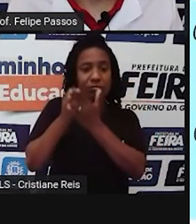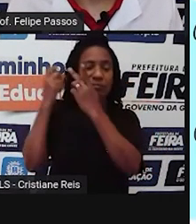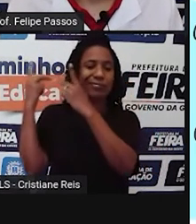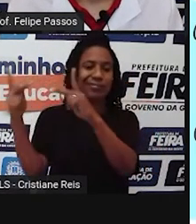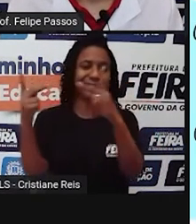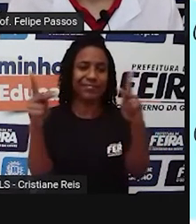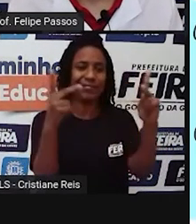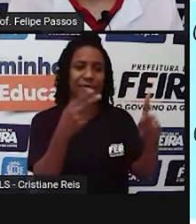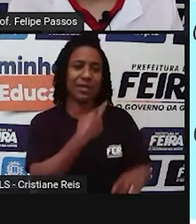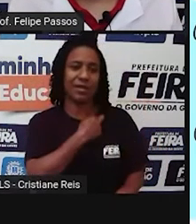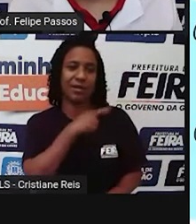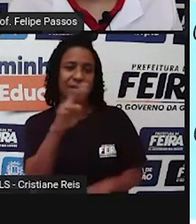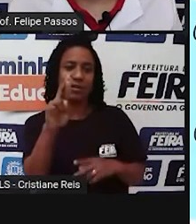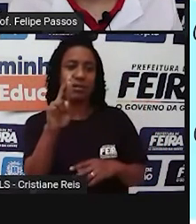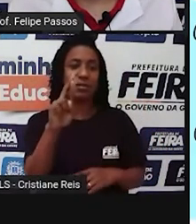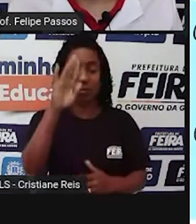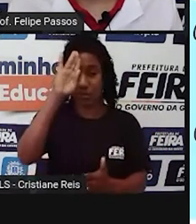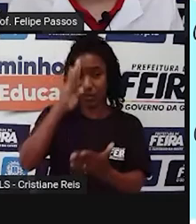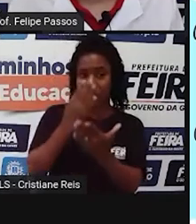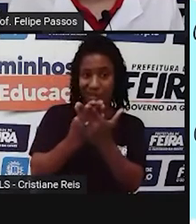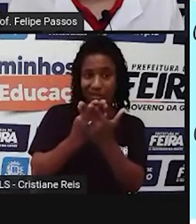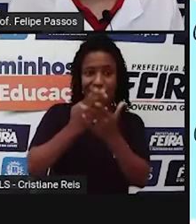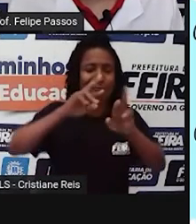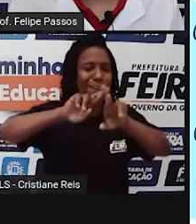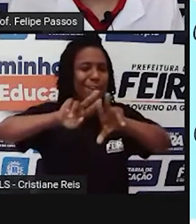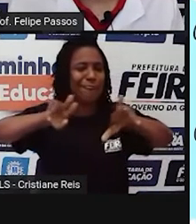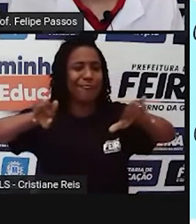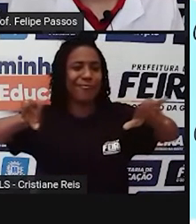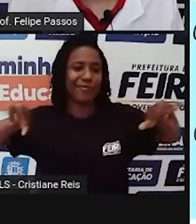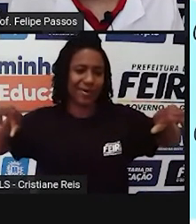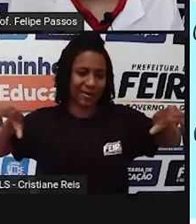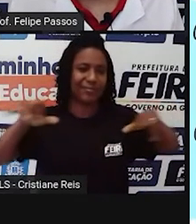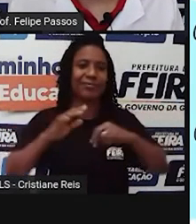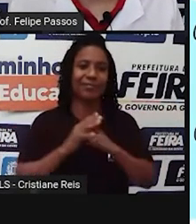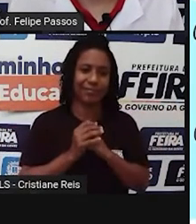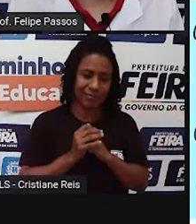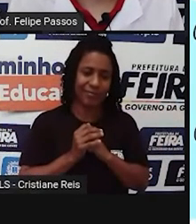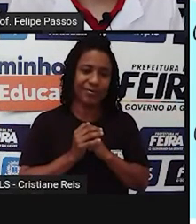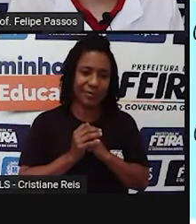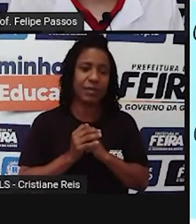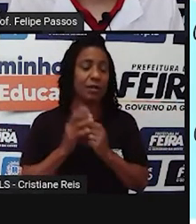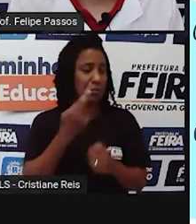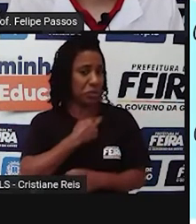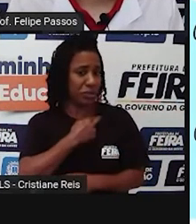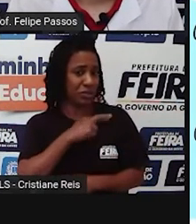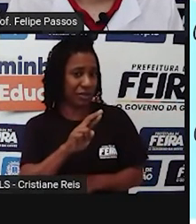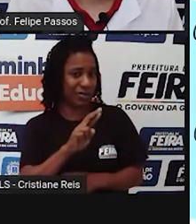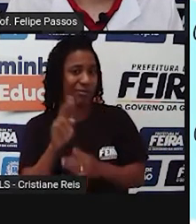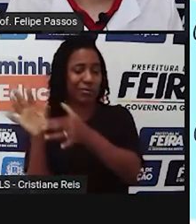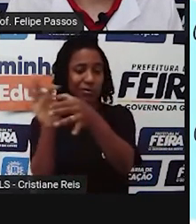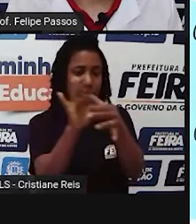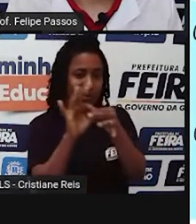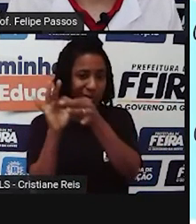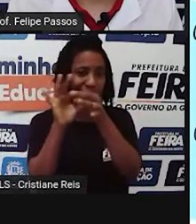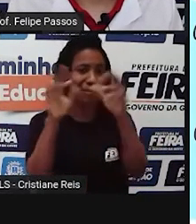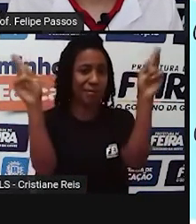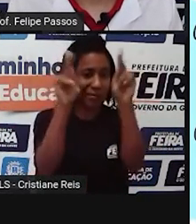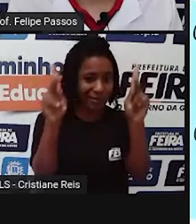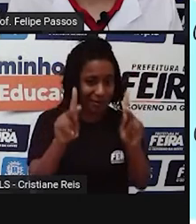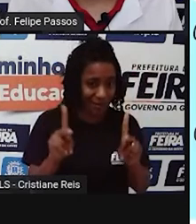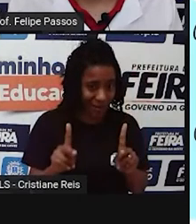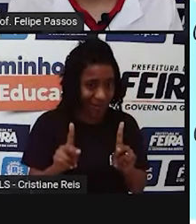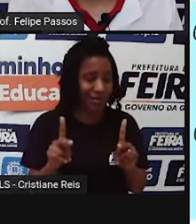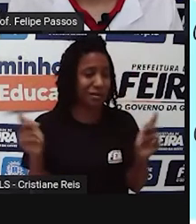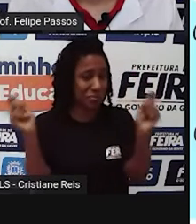possíveis, várias crenças possíveis, e sim, daria para todas viverem em paz se o ser humano simplesmente